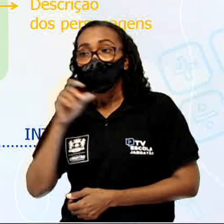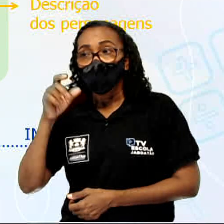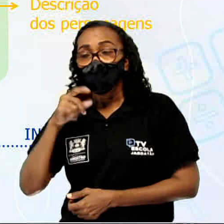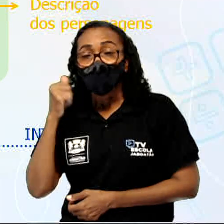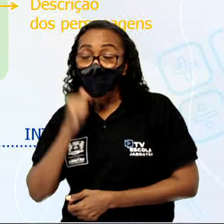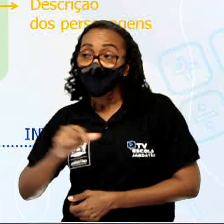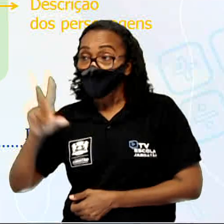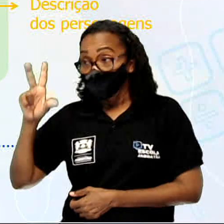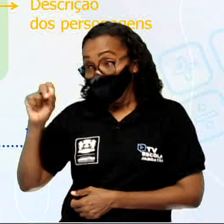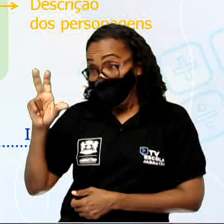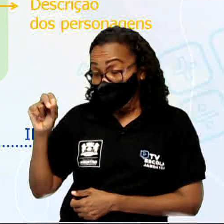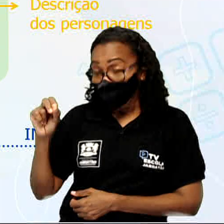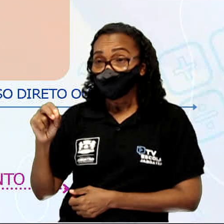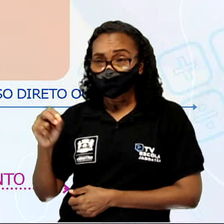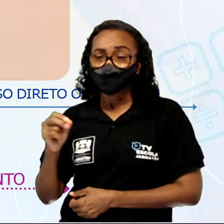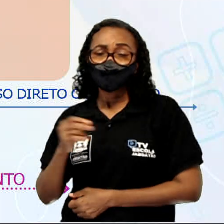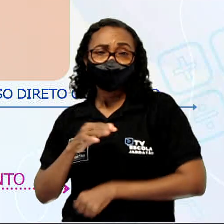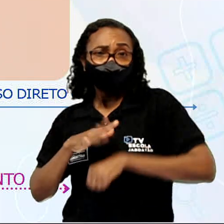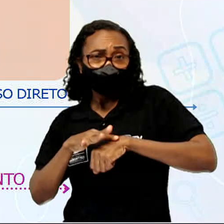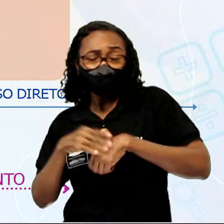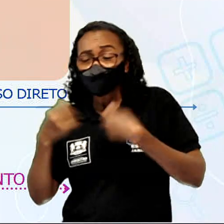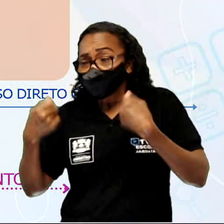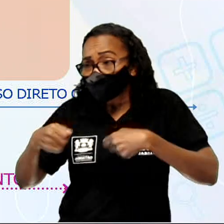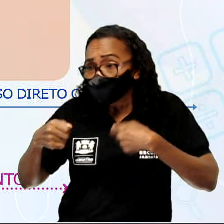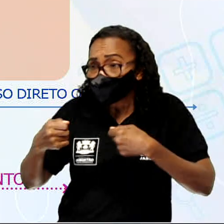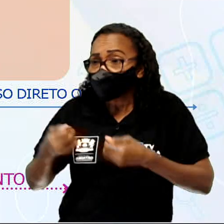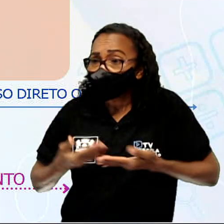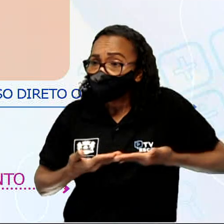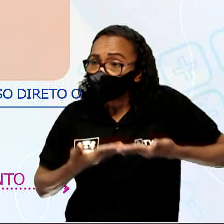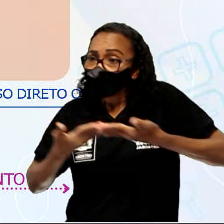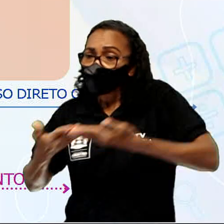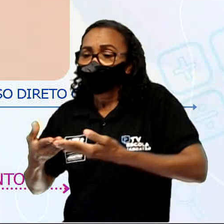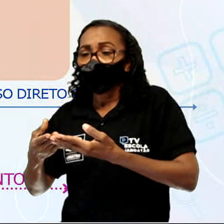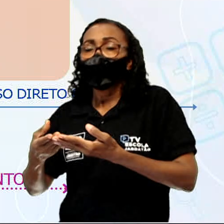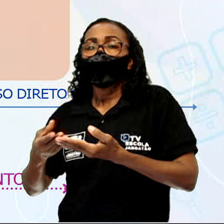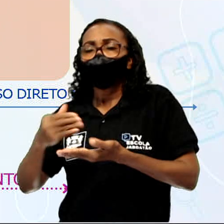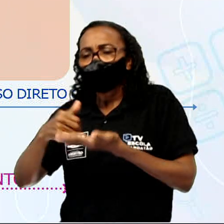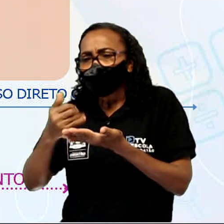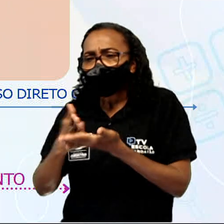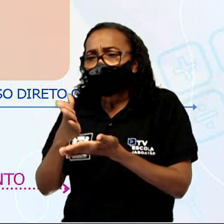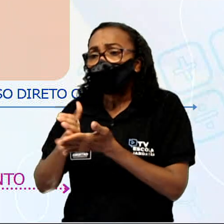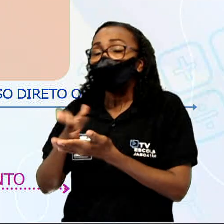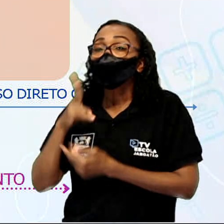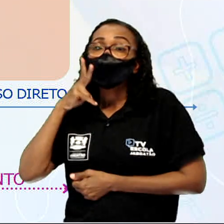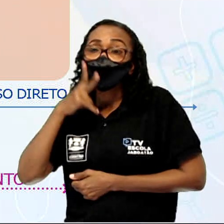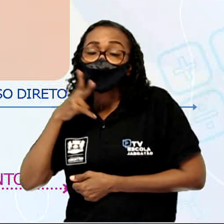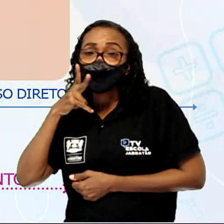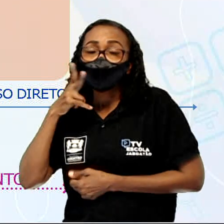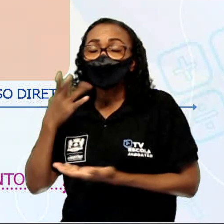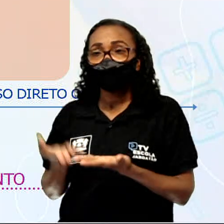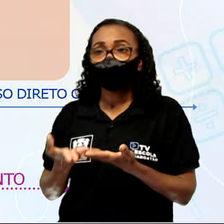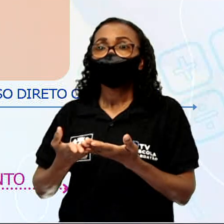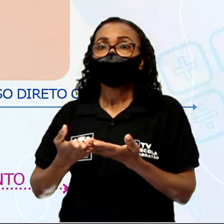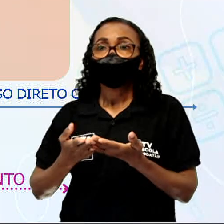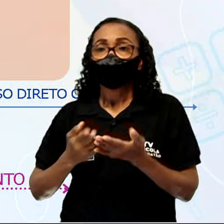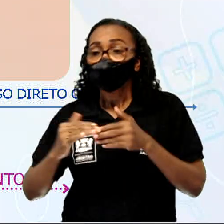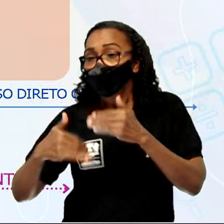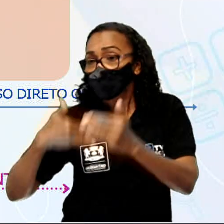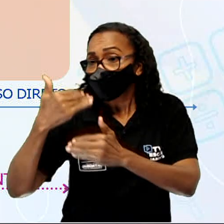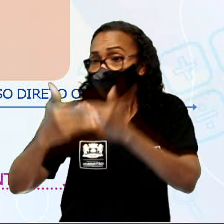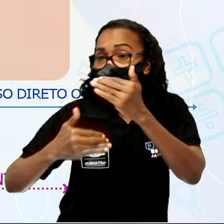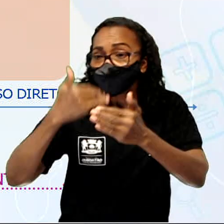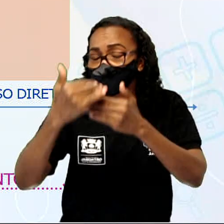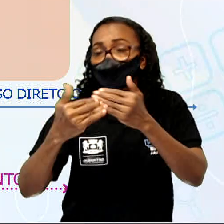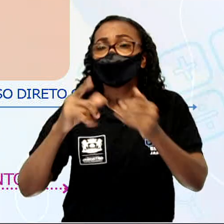alguns bolinhos e vinho. No desenvolvimento, nós temos as ações dos personagens.